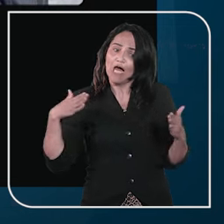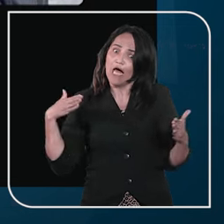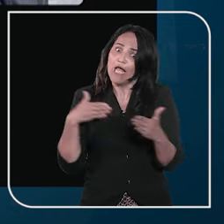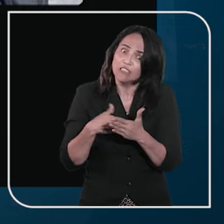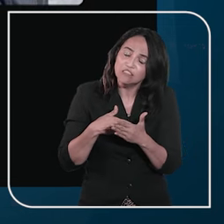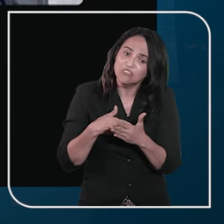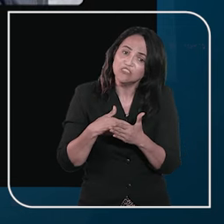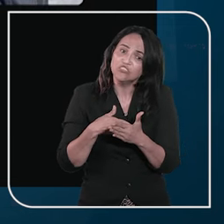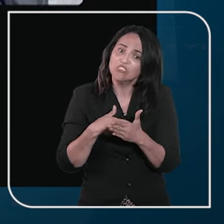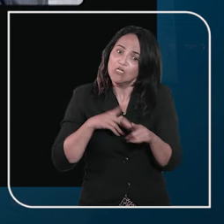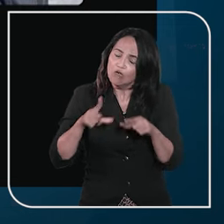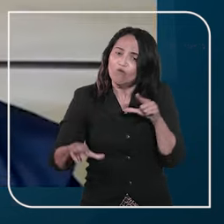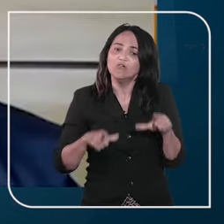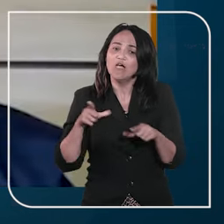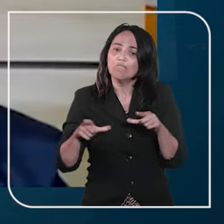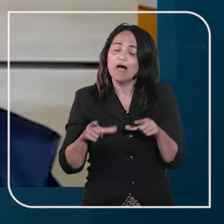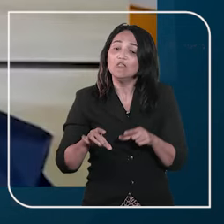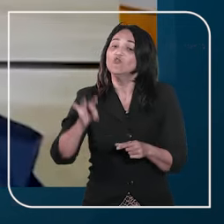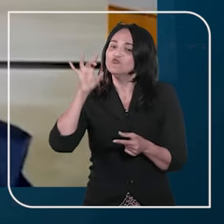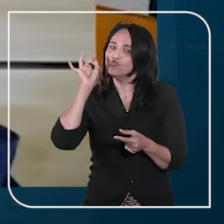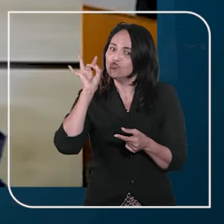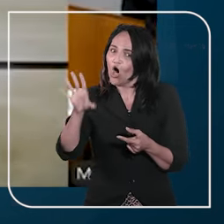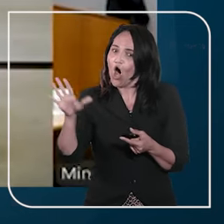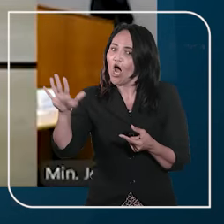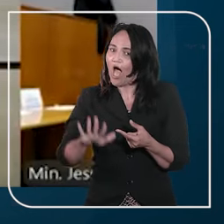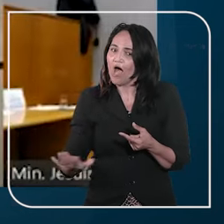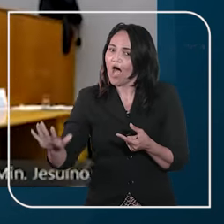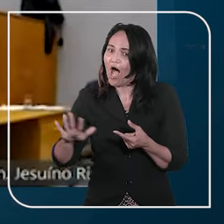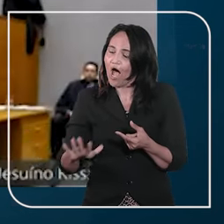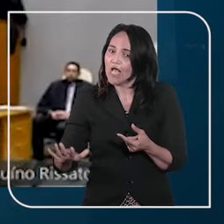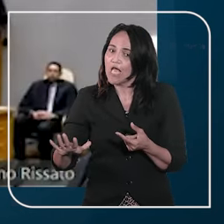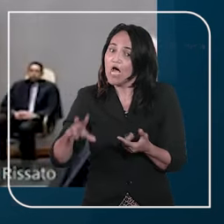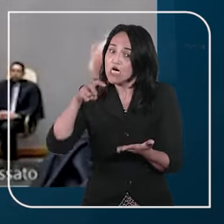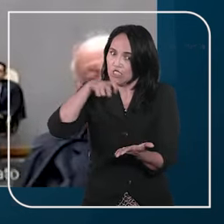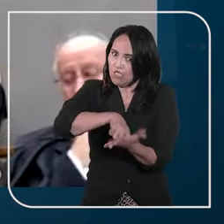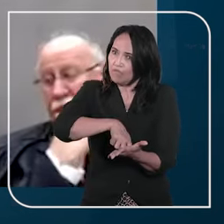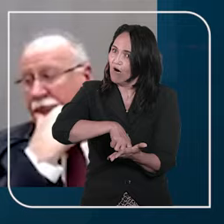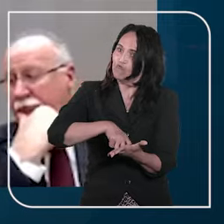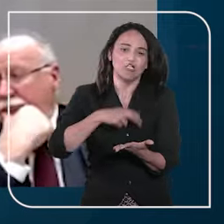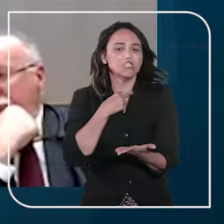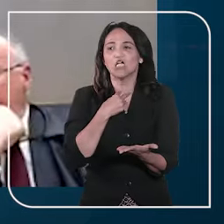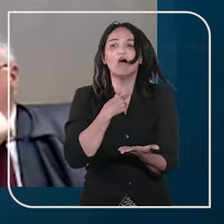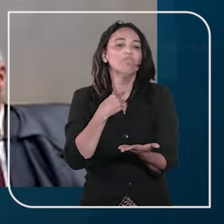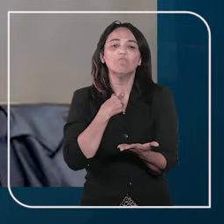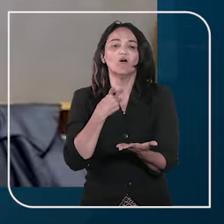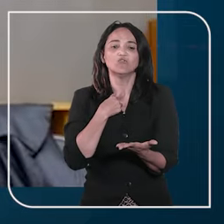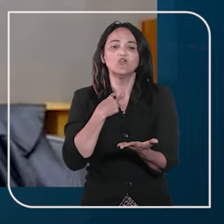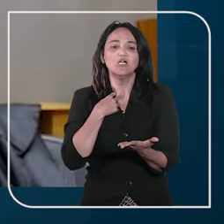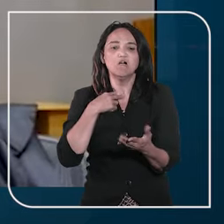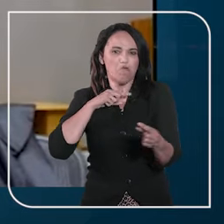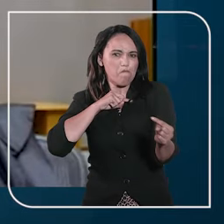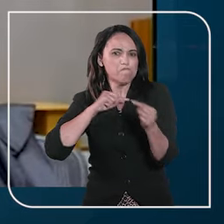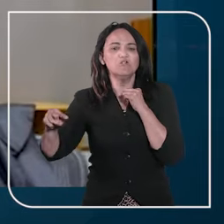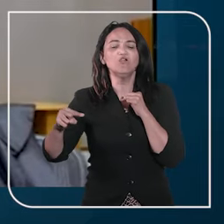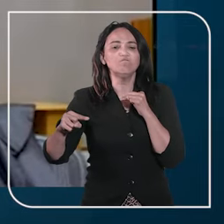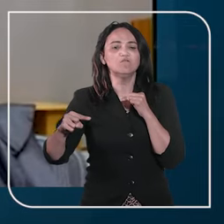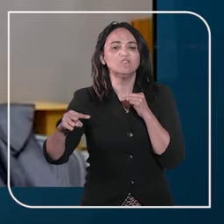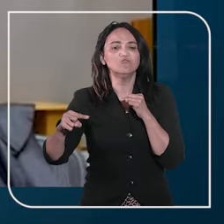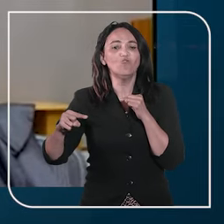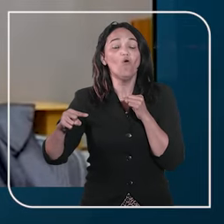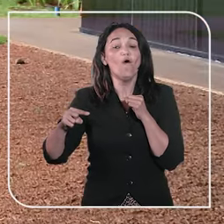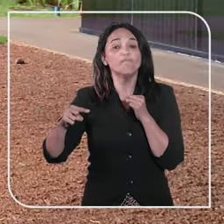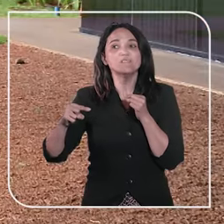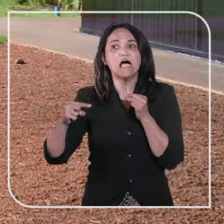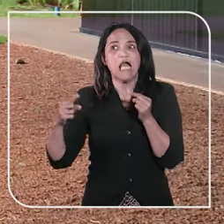atuação do advogado apenas na esfera criminal, além de vetar o acesso dele a qualquer estabelecimento